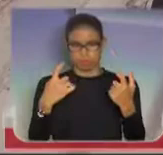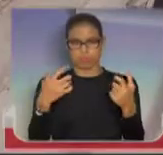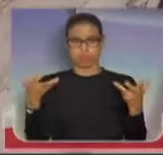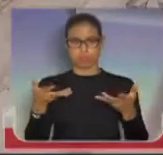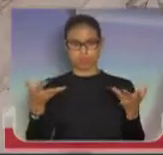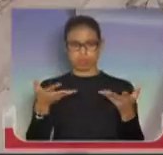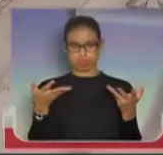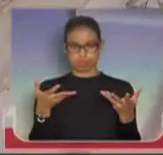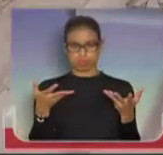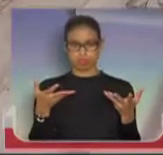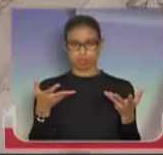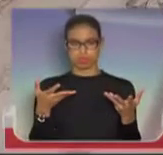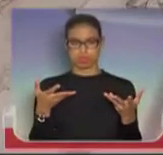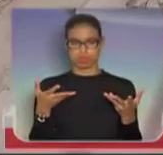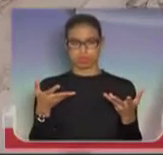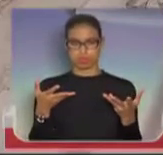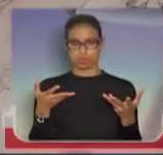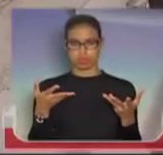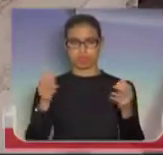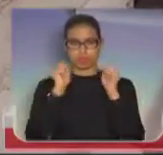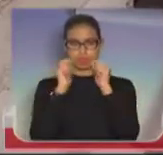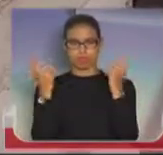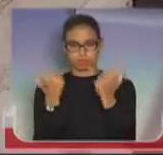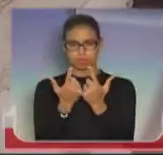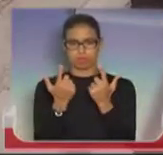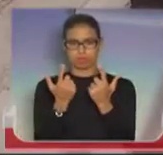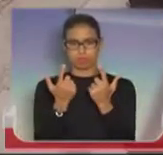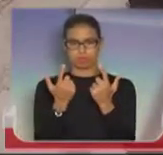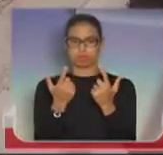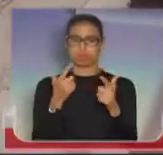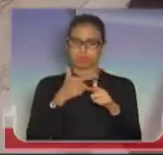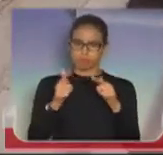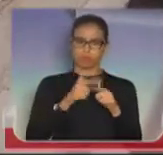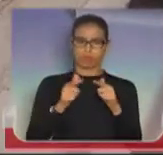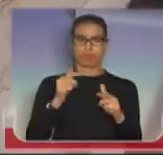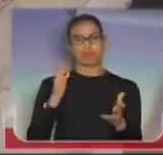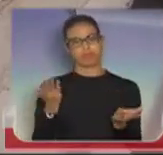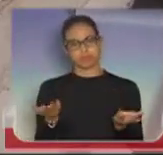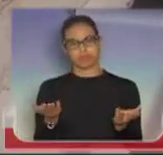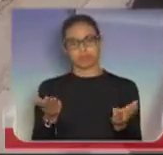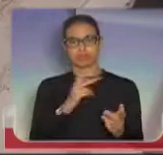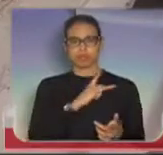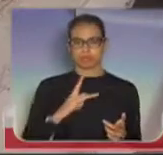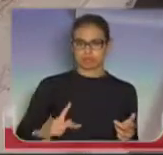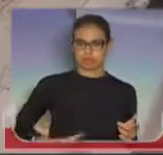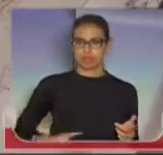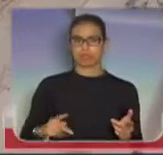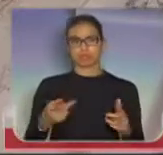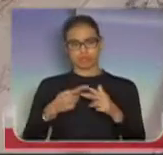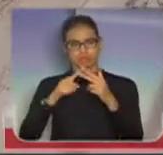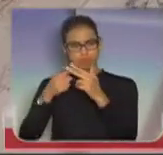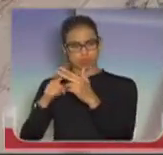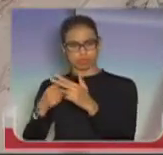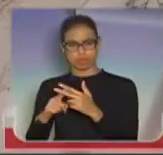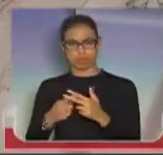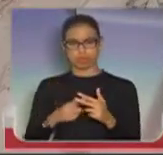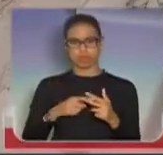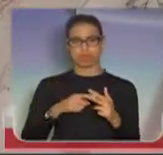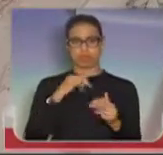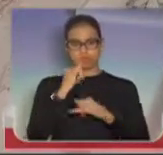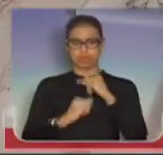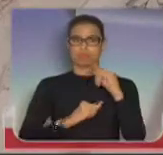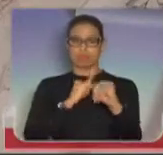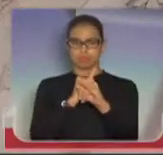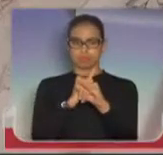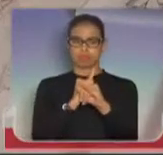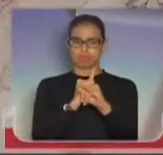hoje, infelizmente, a Assembleia está com problema, aliás, pelo amor de Deus, né, gente? Presidente da Assembleia, vamos arrumar essa internet nossa